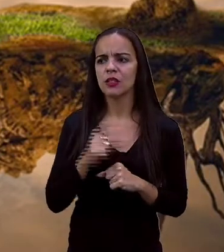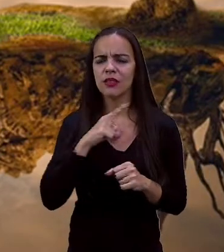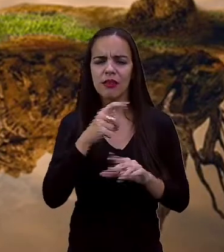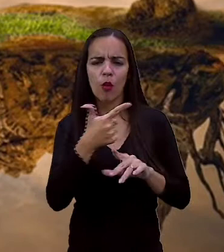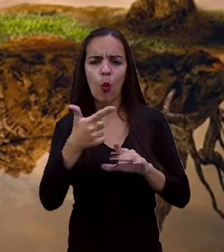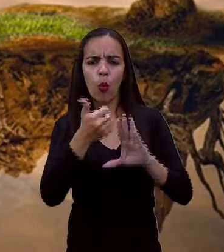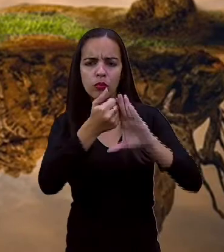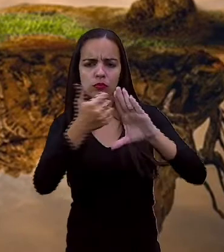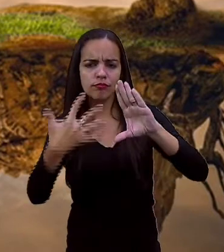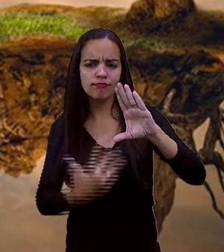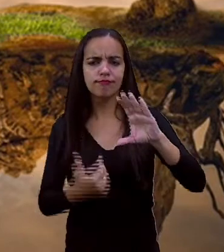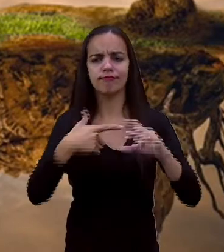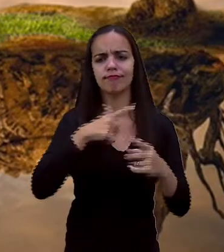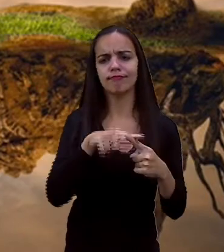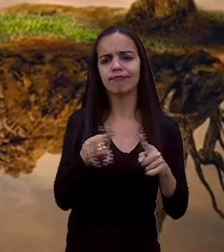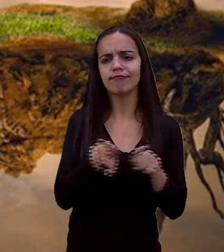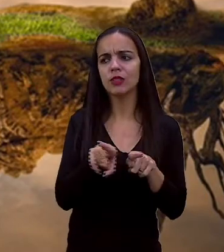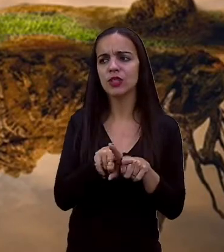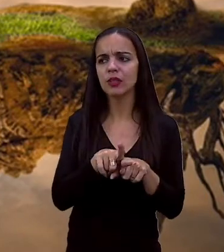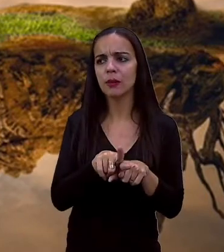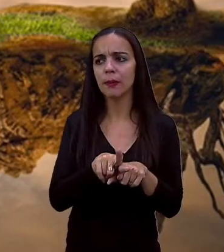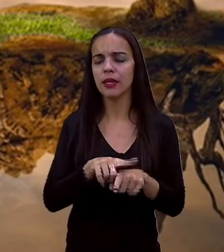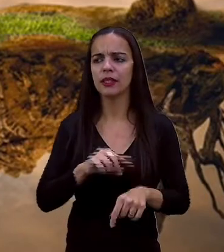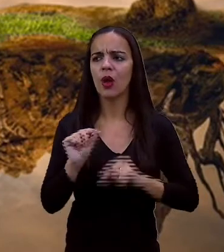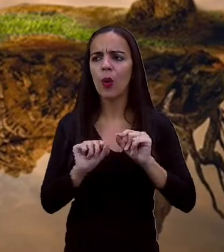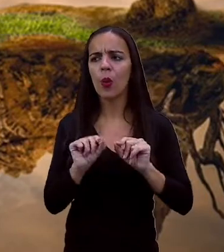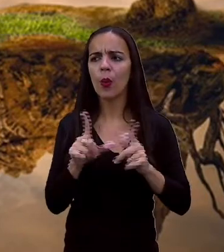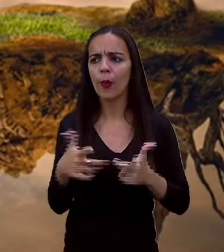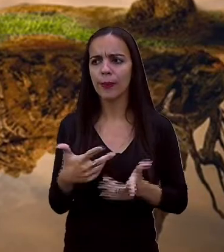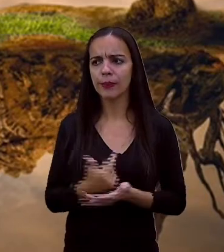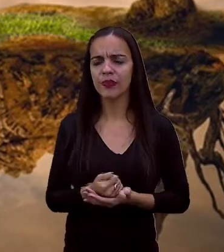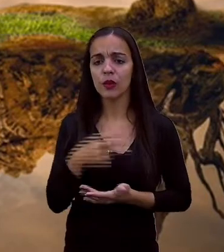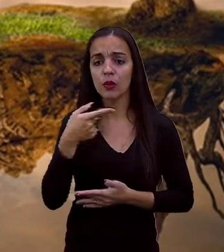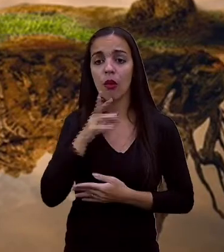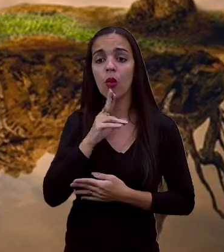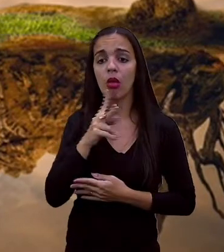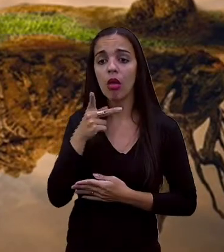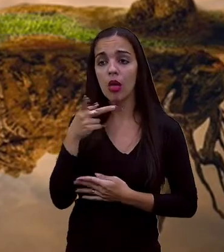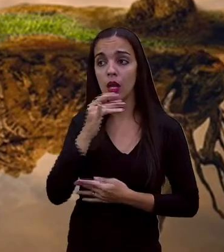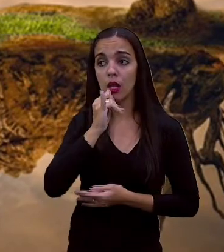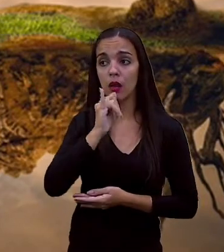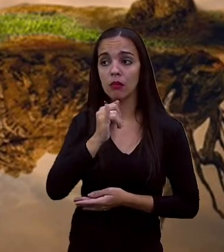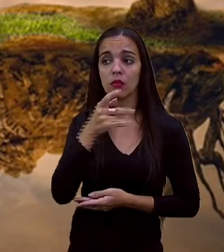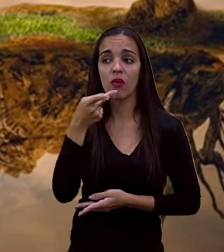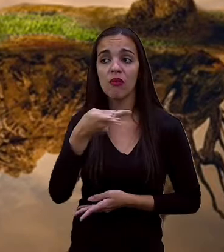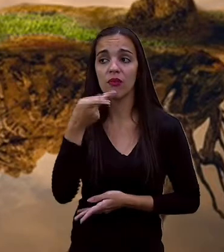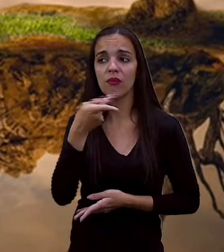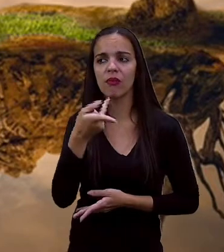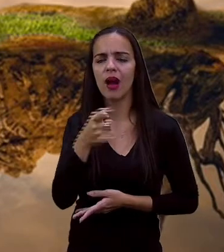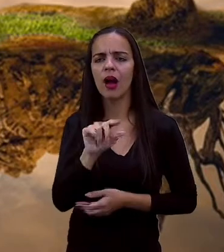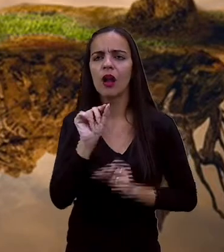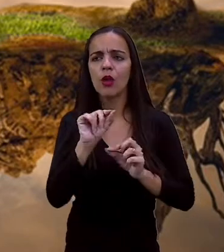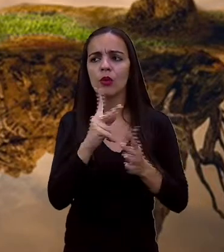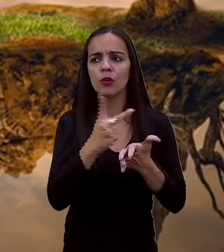narrativas literárias. O que é isso? Ele relata uma sequência de ações que envolvem